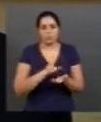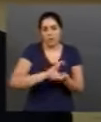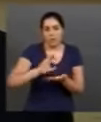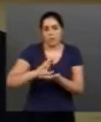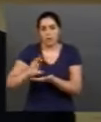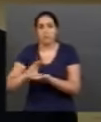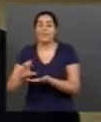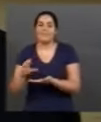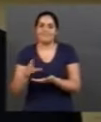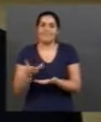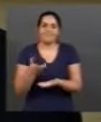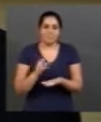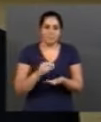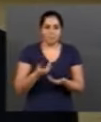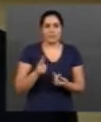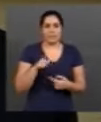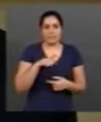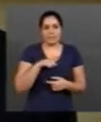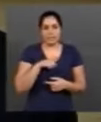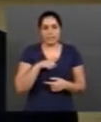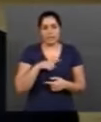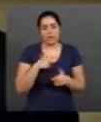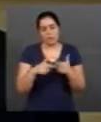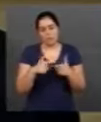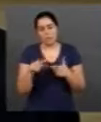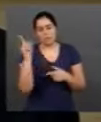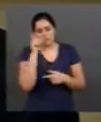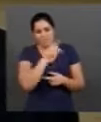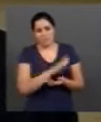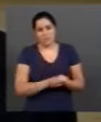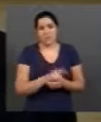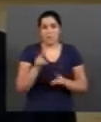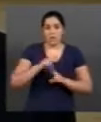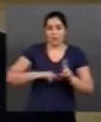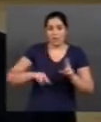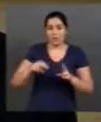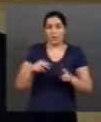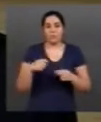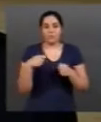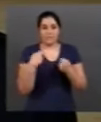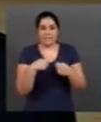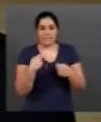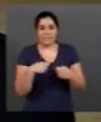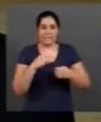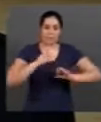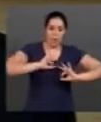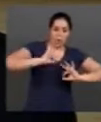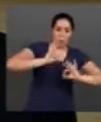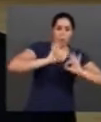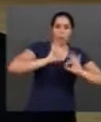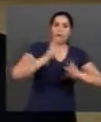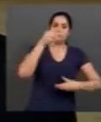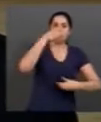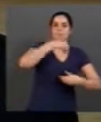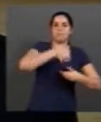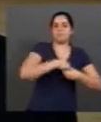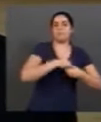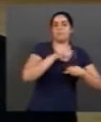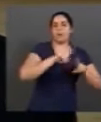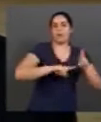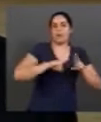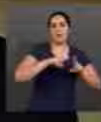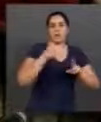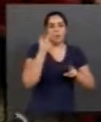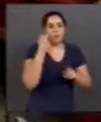Então, isso exige da UFU um redimensionamento interno que possibilita a qualificação da nossa pós